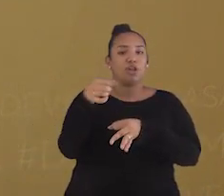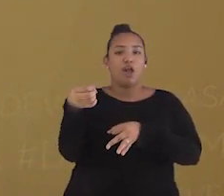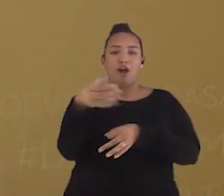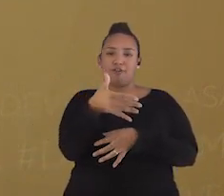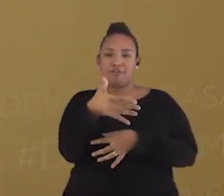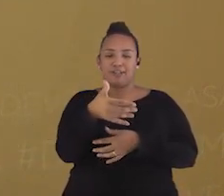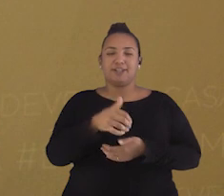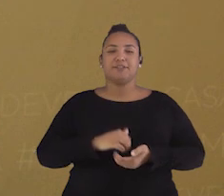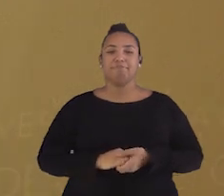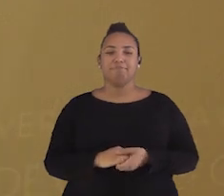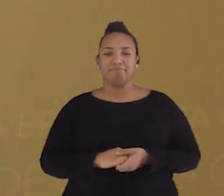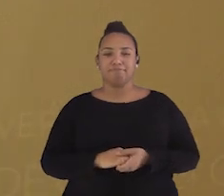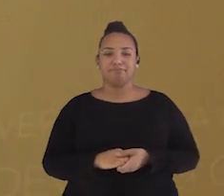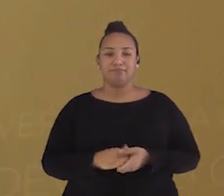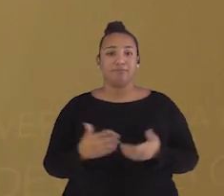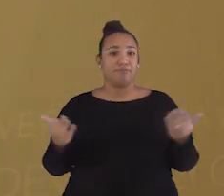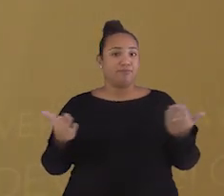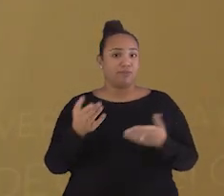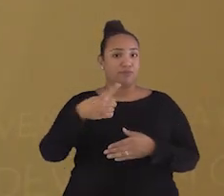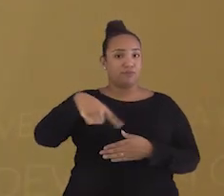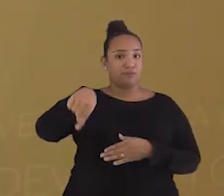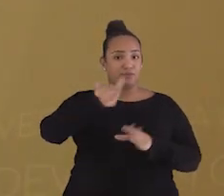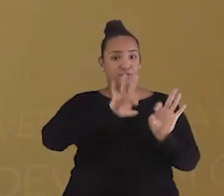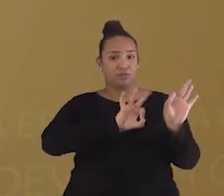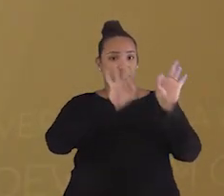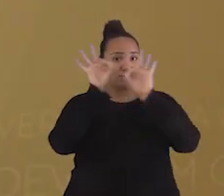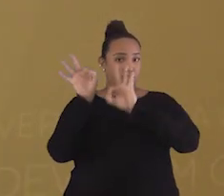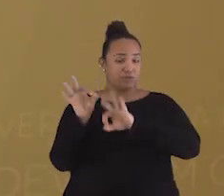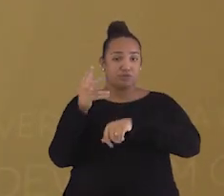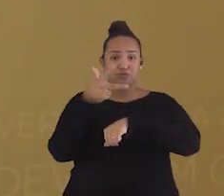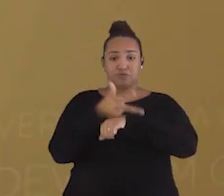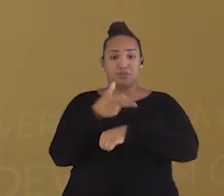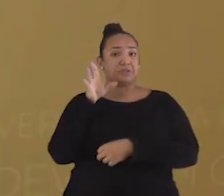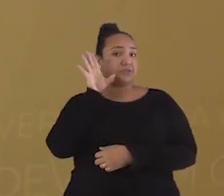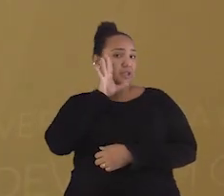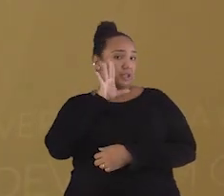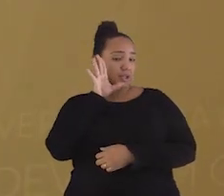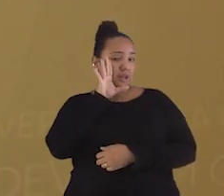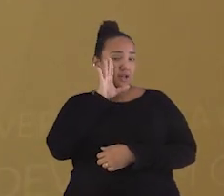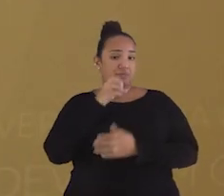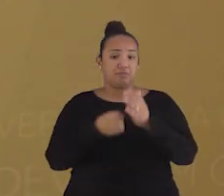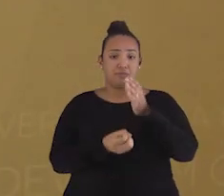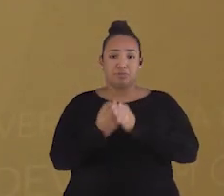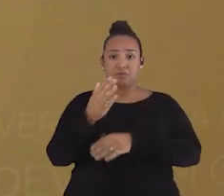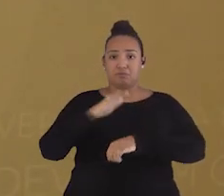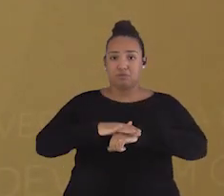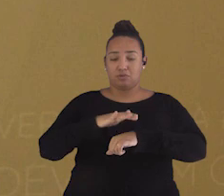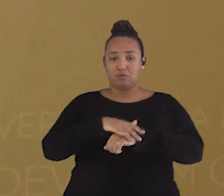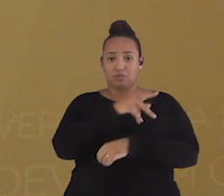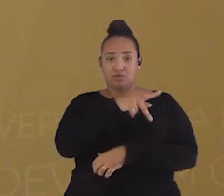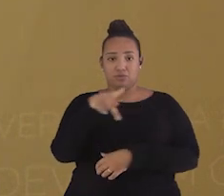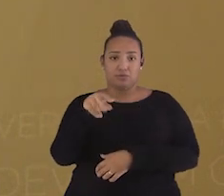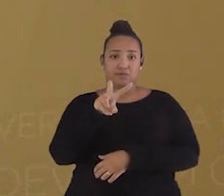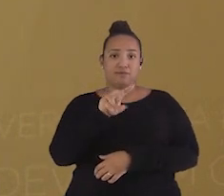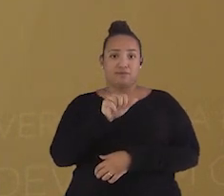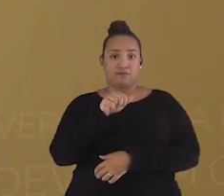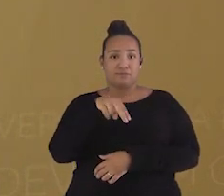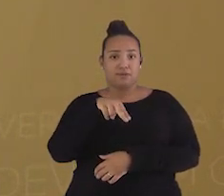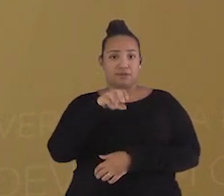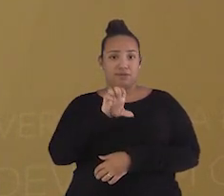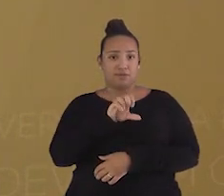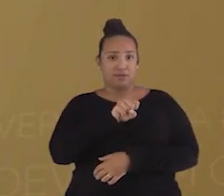assimilações. Você vai assistir agora um vídeo muito bacana feito pela professora Vanessa de